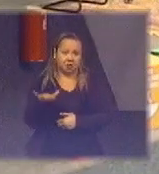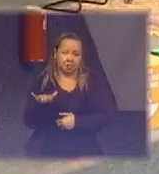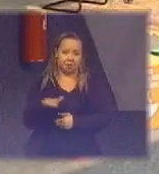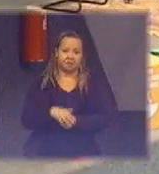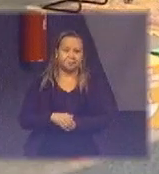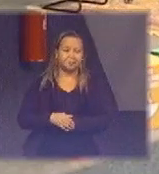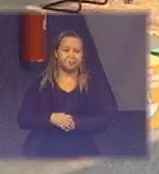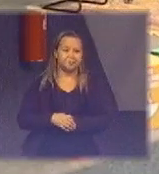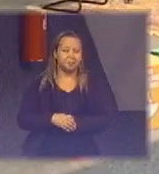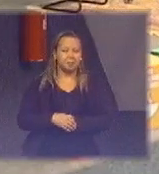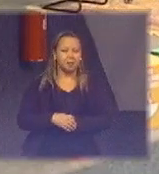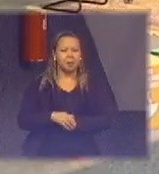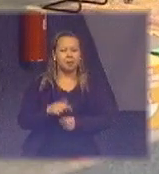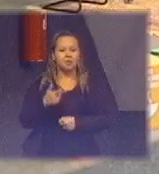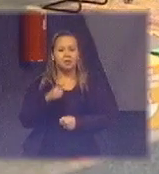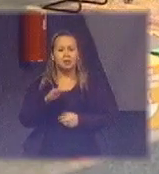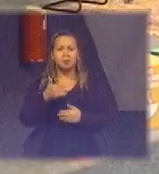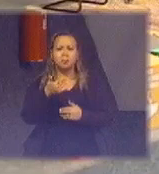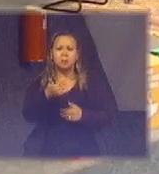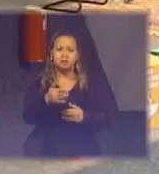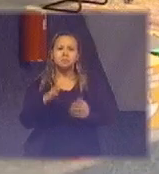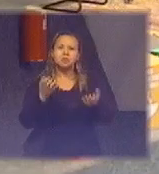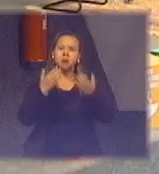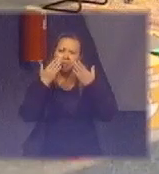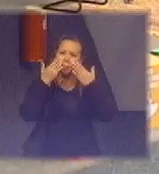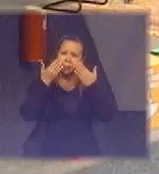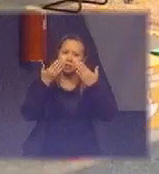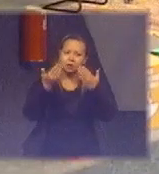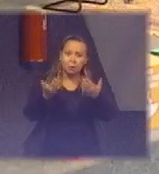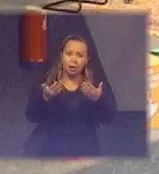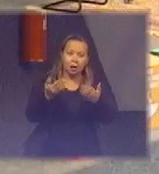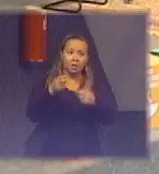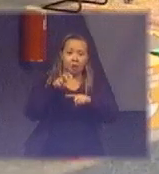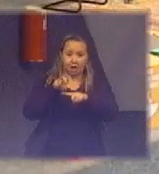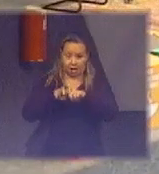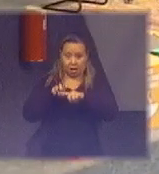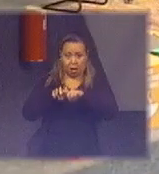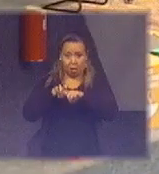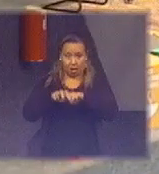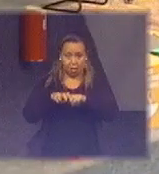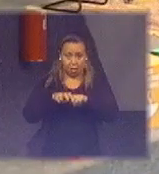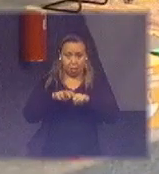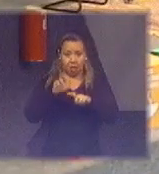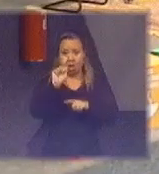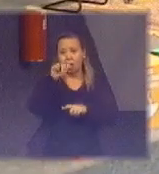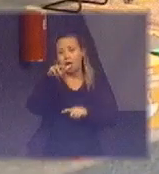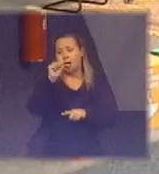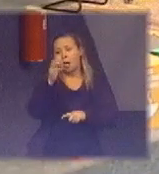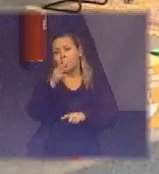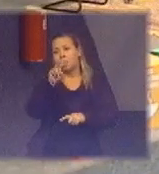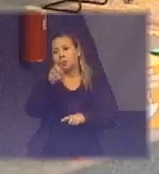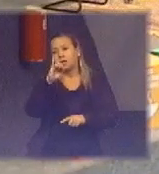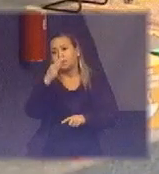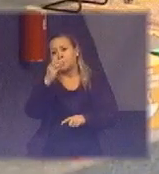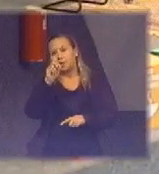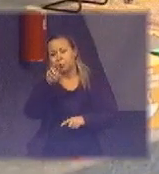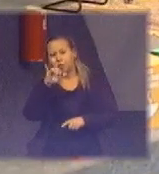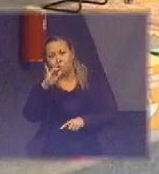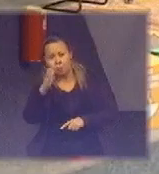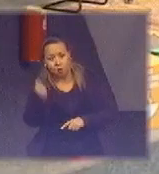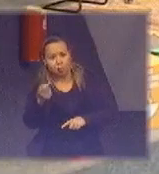Em seguida, eu queria apresentar para vocês a cadeira da Ana Vitória, quando eu a conheci. É uma cadeira totalmente